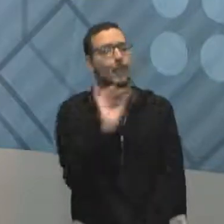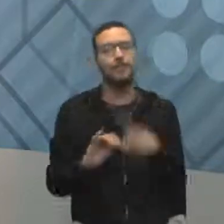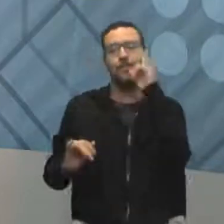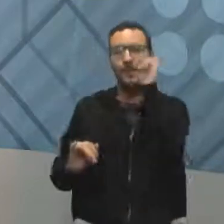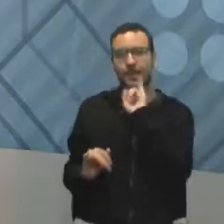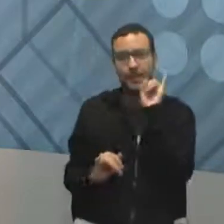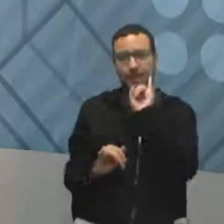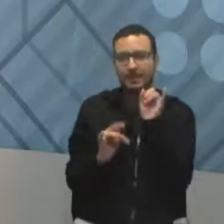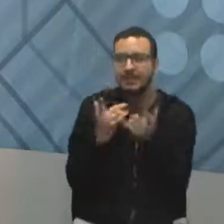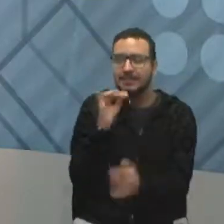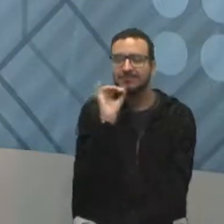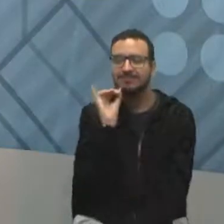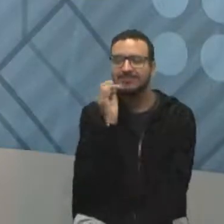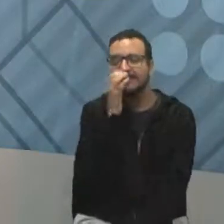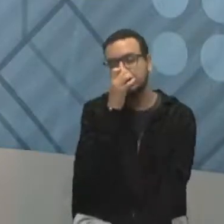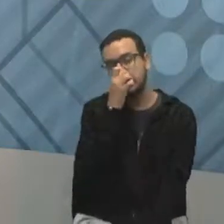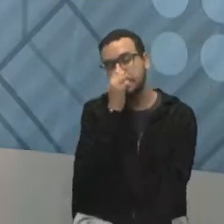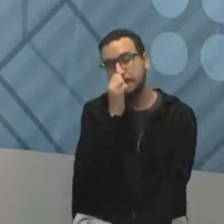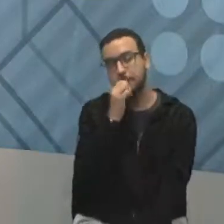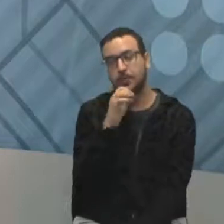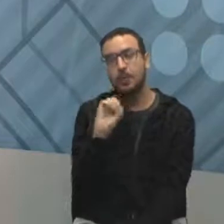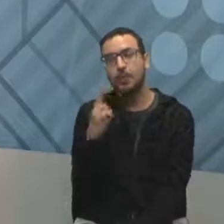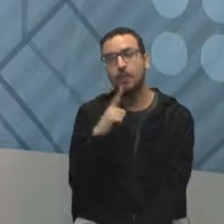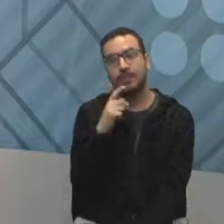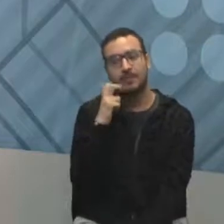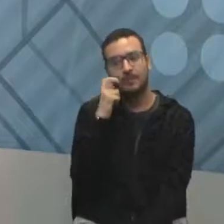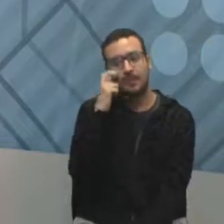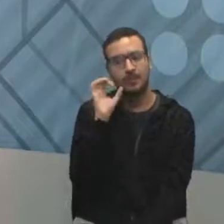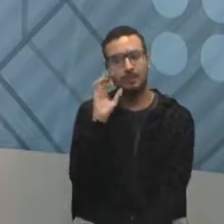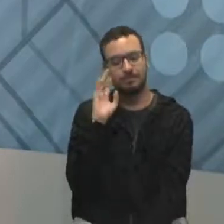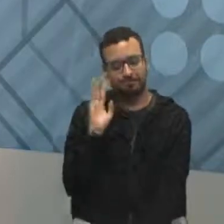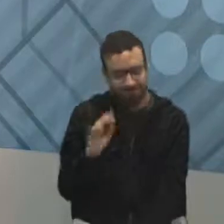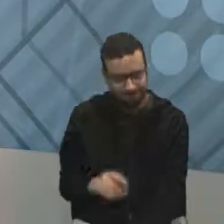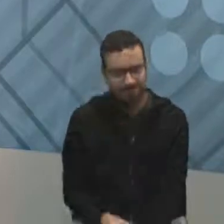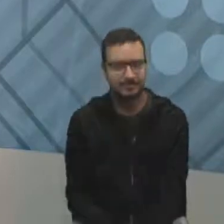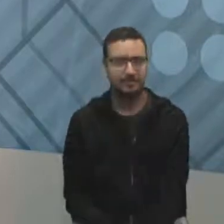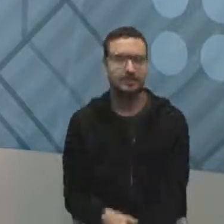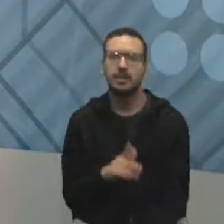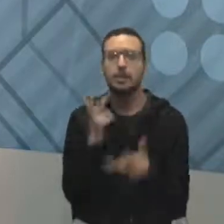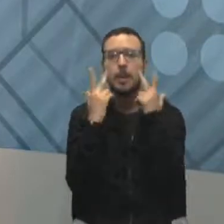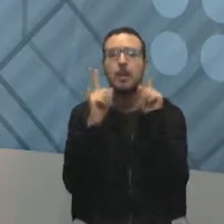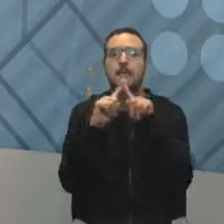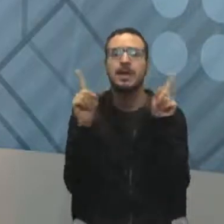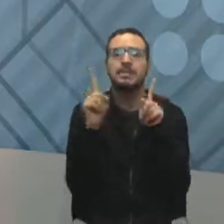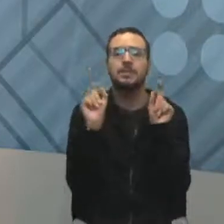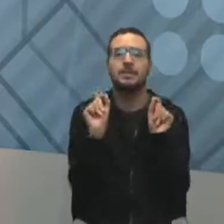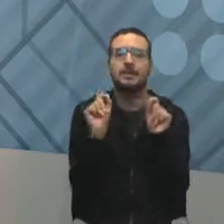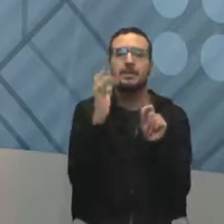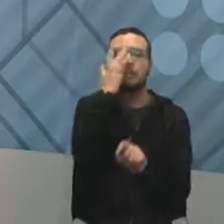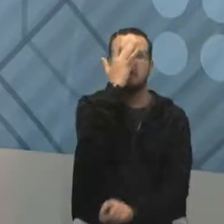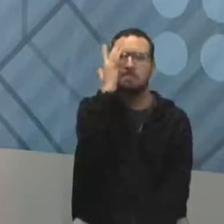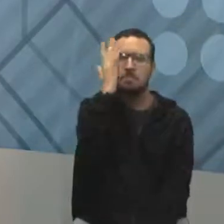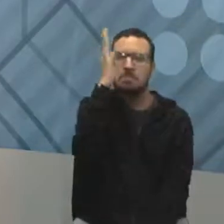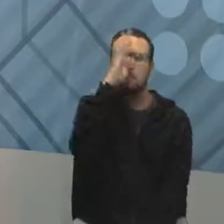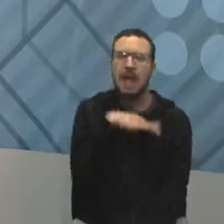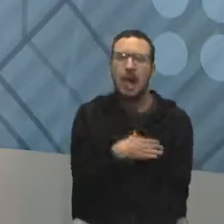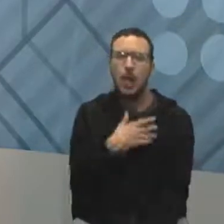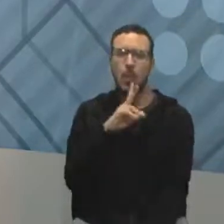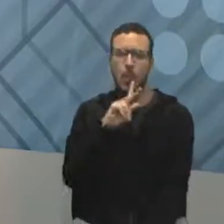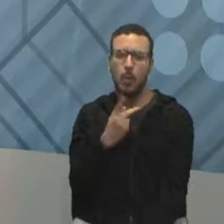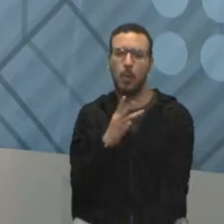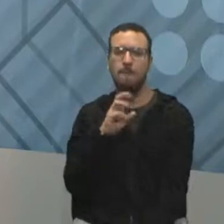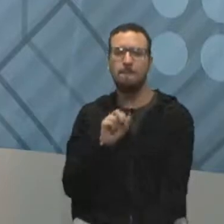assim, meio quietinha, né? Ou ela tem vergonha abaixo da cabeça. Isso é comum. As pessoas, tem muitas pessoas assim tímidas.